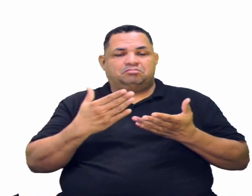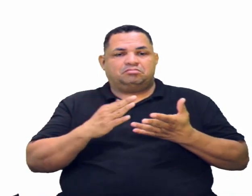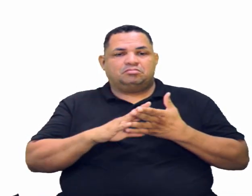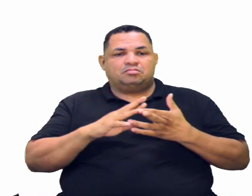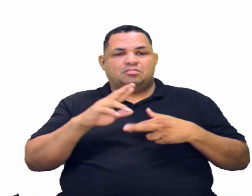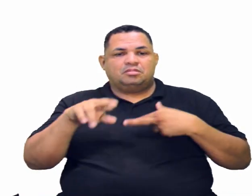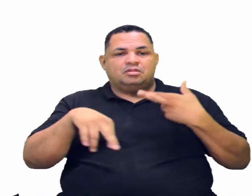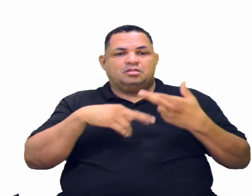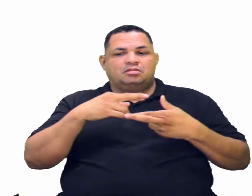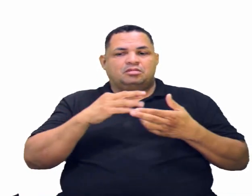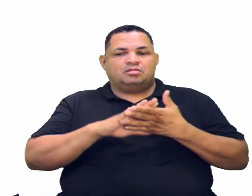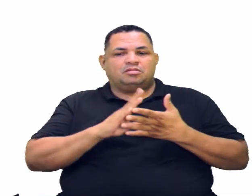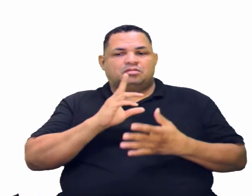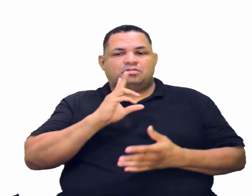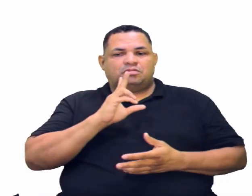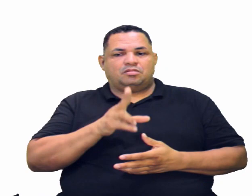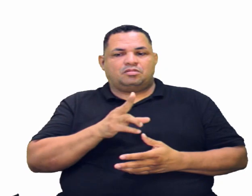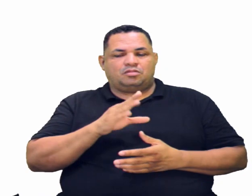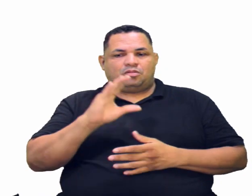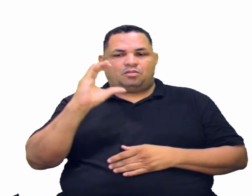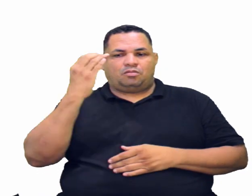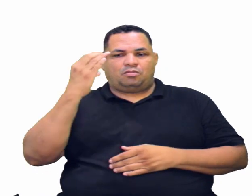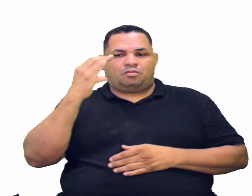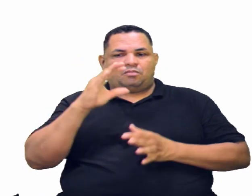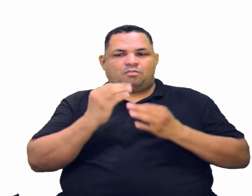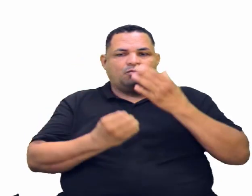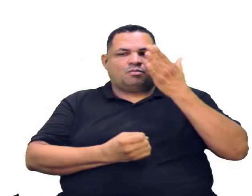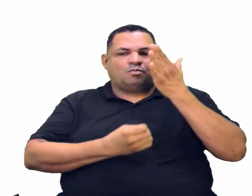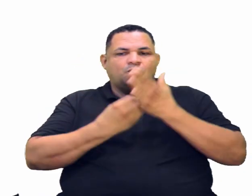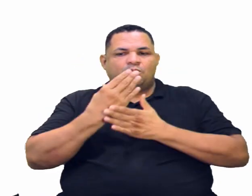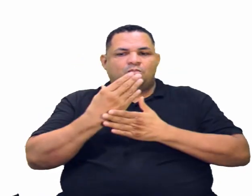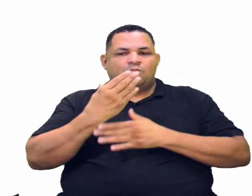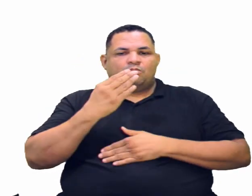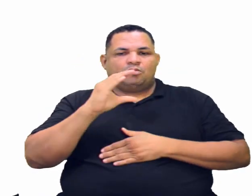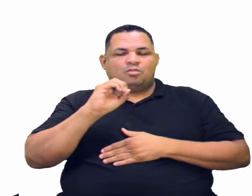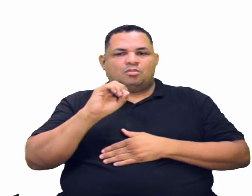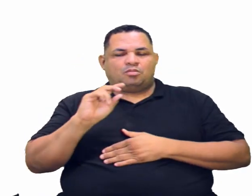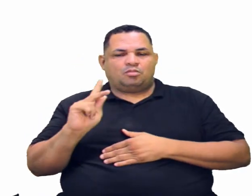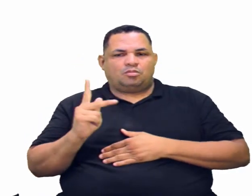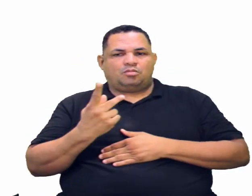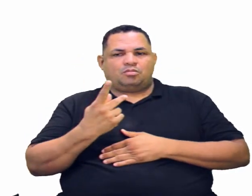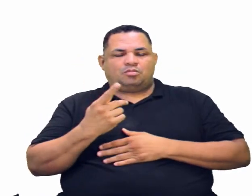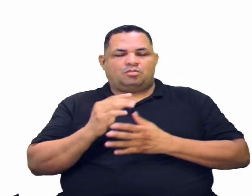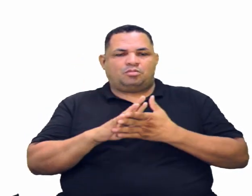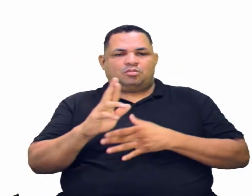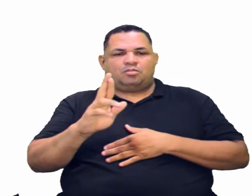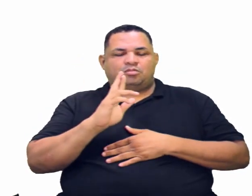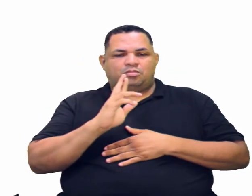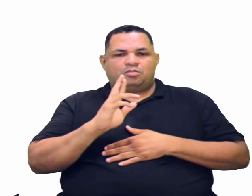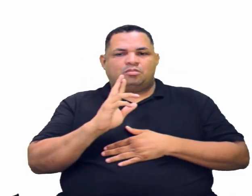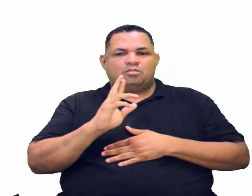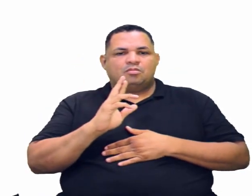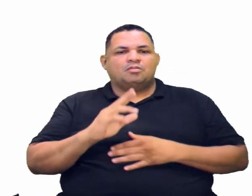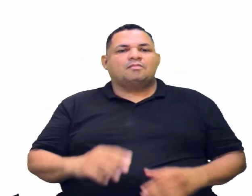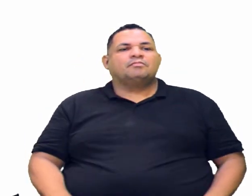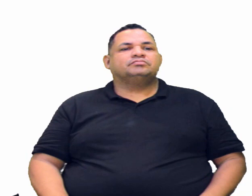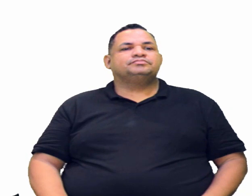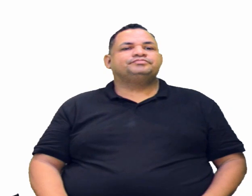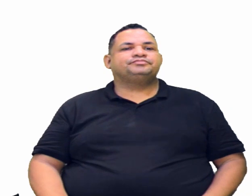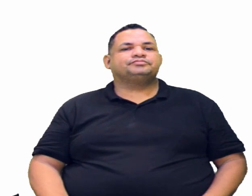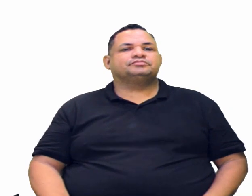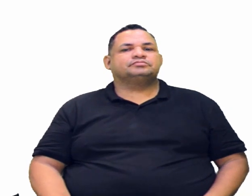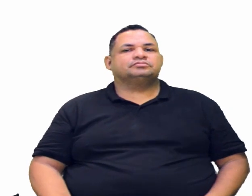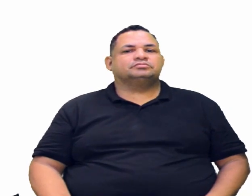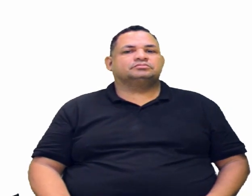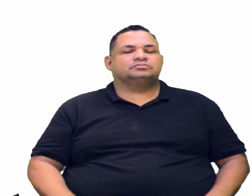reação eu sei que no mesmo carbono vai formar-se a carbonila. Então, a resposta correta é a